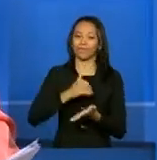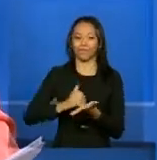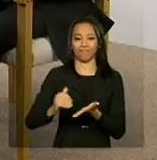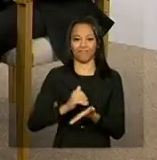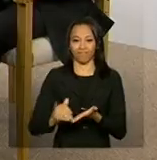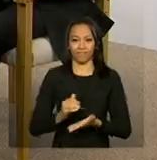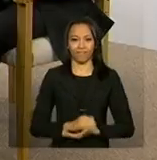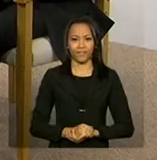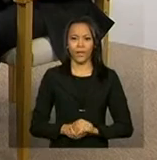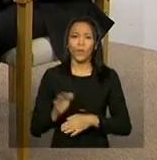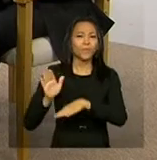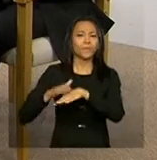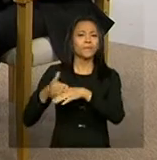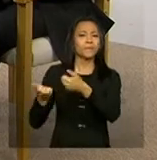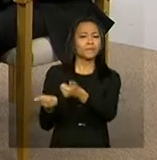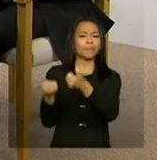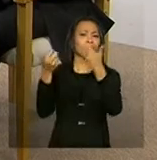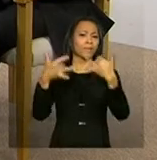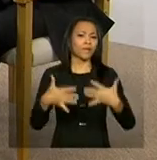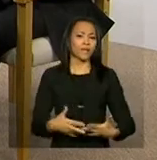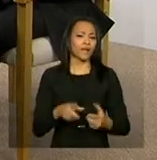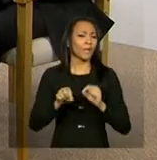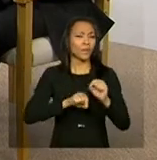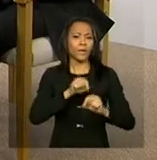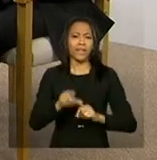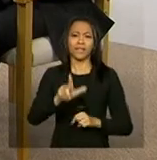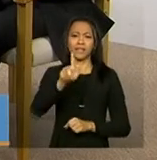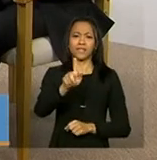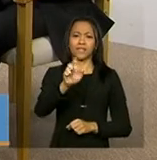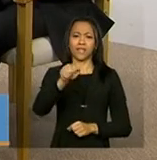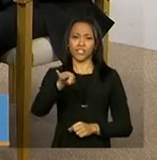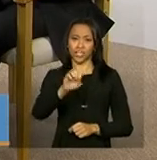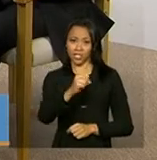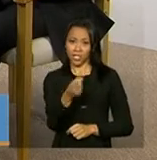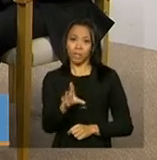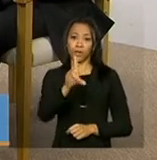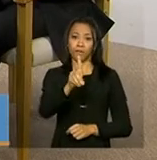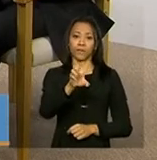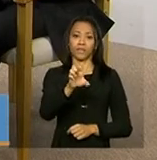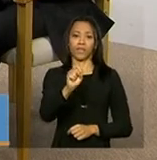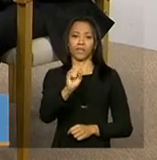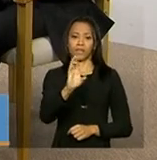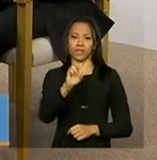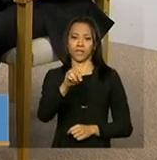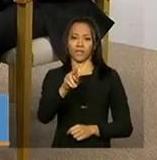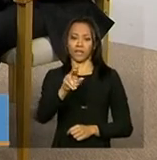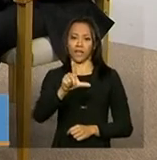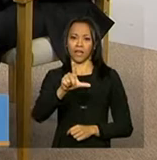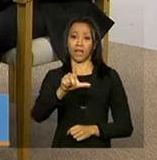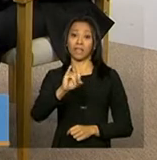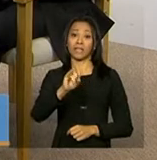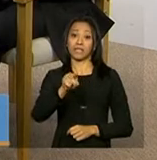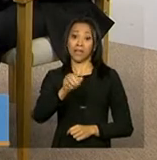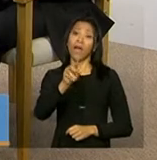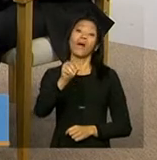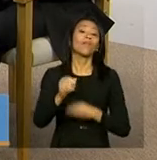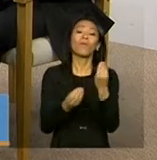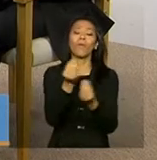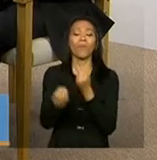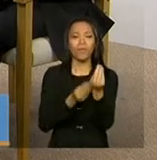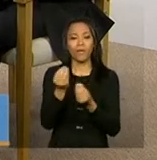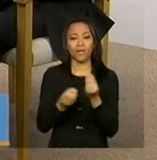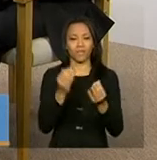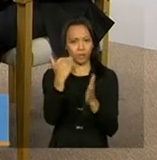Lúcia! Você pode explicar melhor o que é essa gestão descentralizada e como se concretiza a descentralização no programa Bolsa Família?